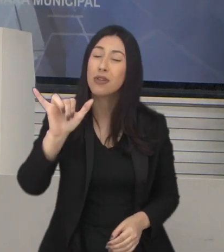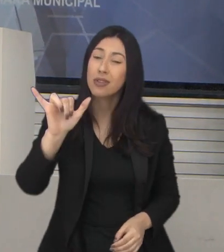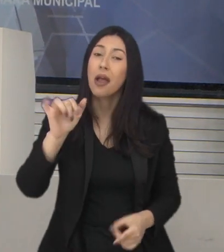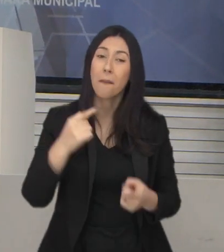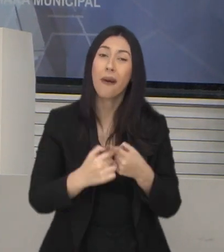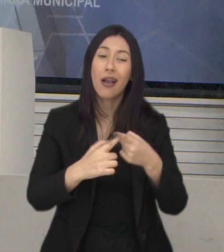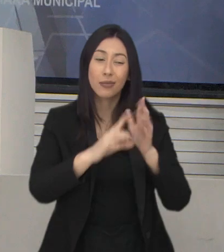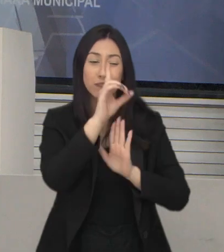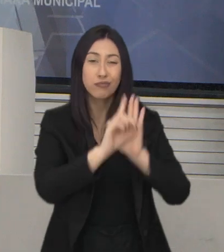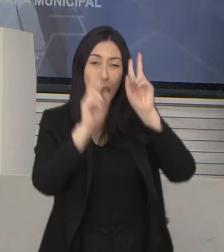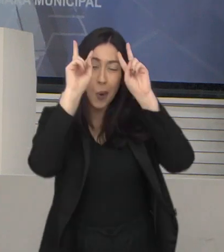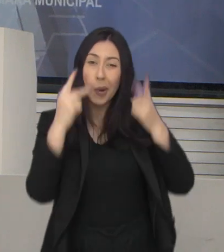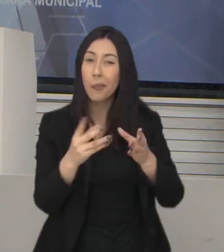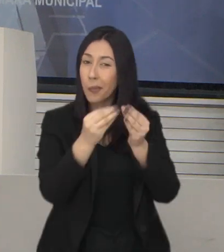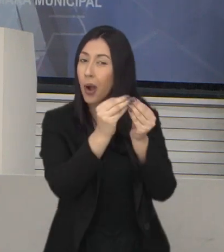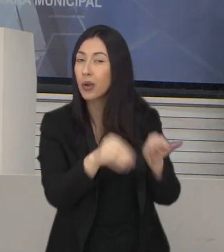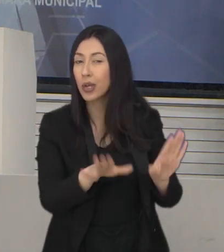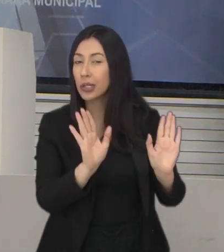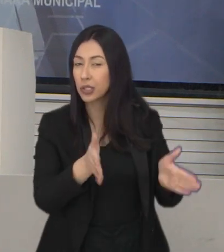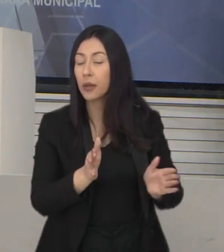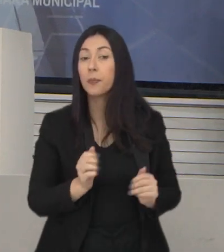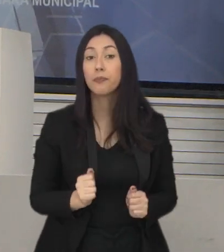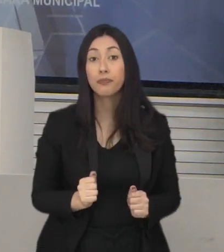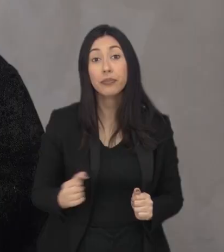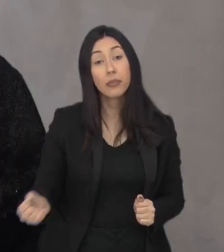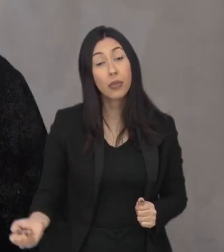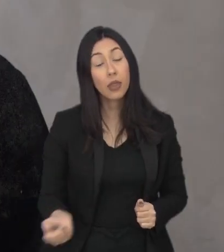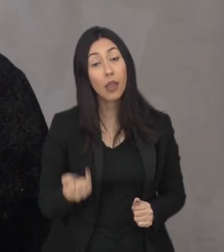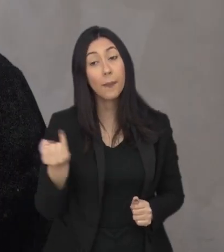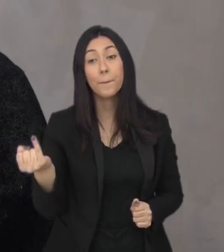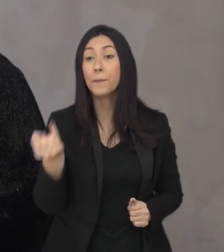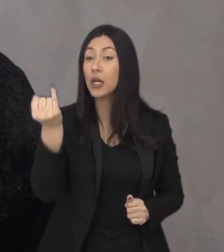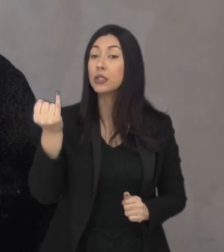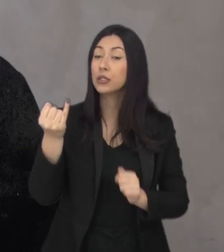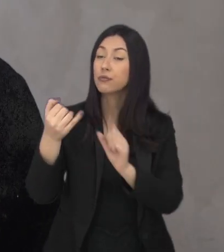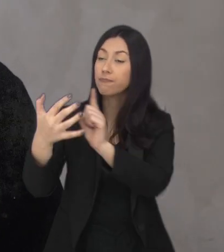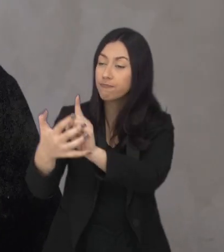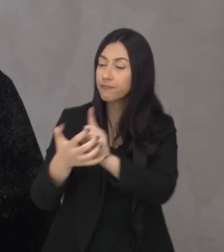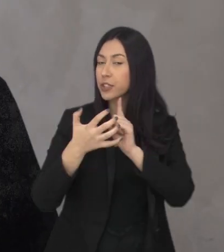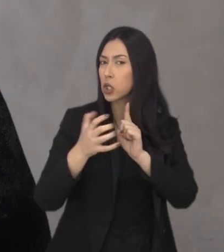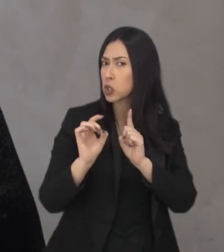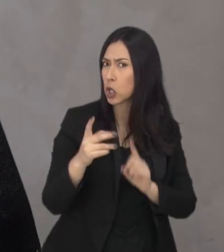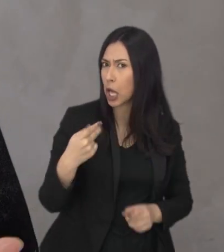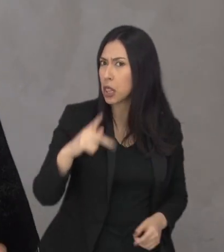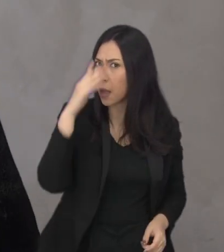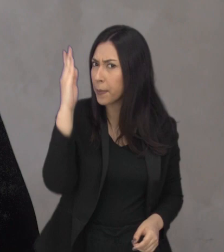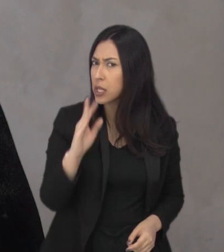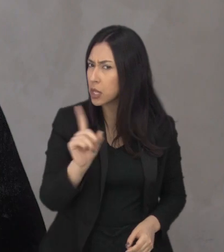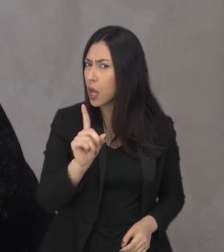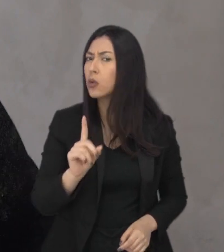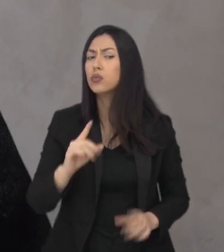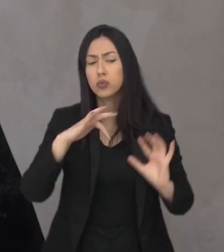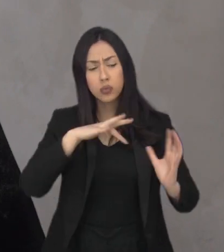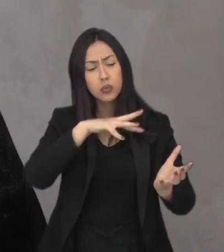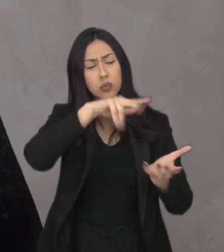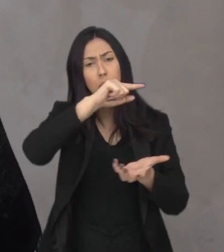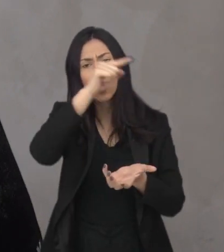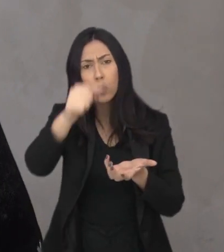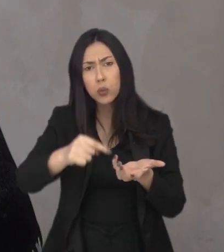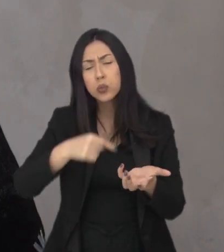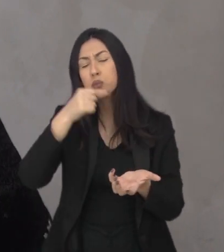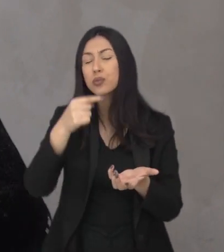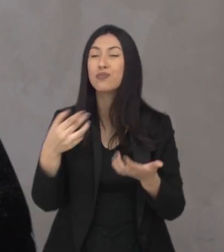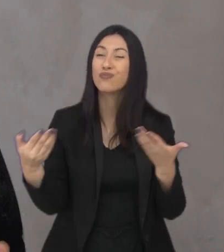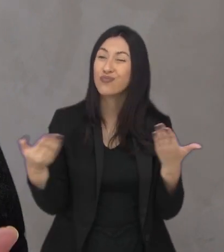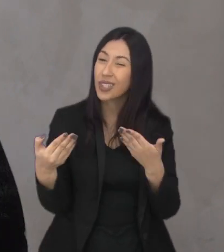provocados pela violação de direitos humanos. É fundamental ter essa acolhida não só no Brasil mas como no mundo